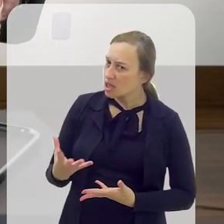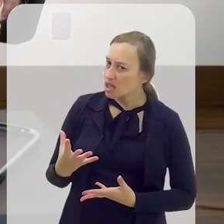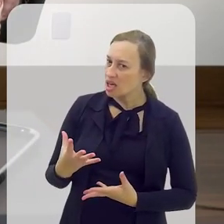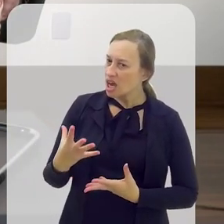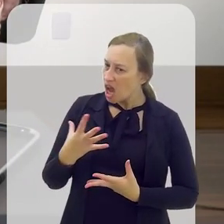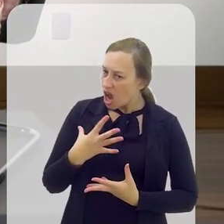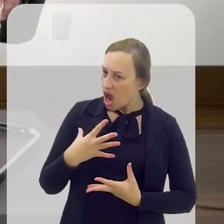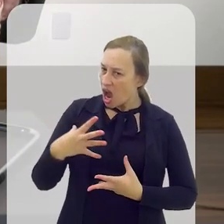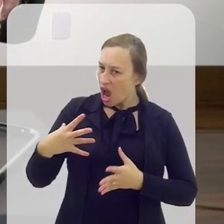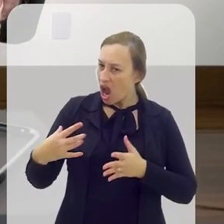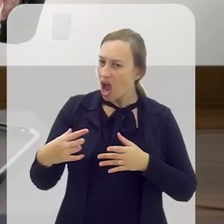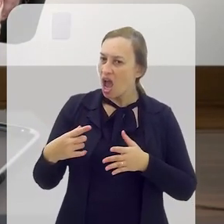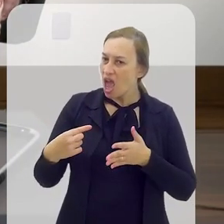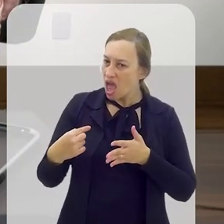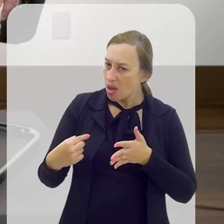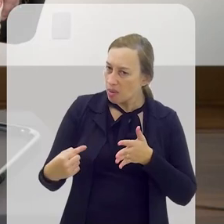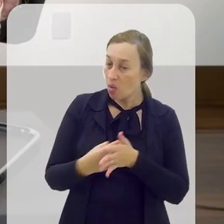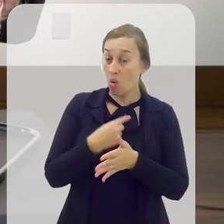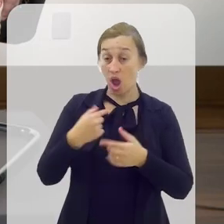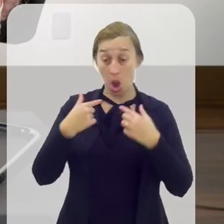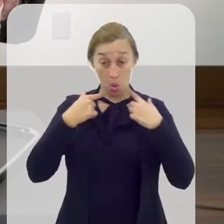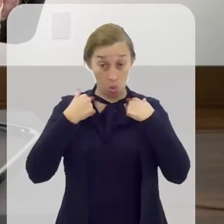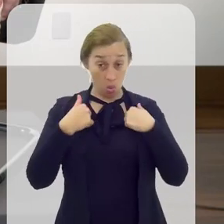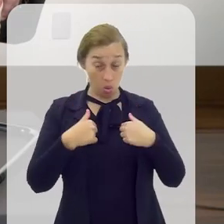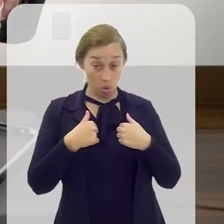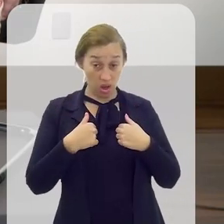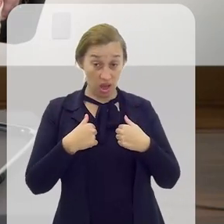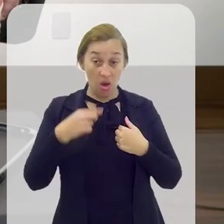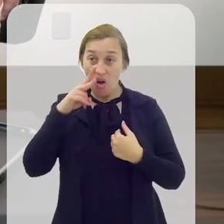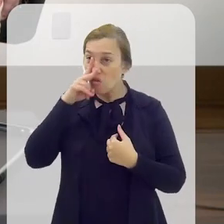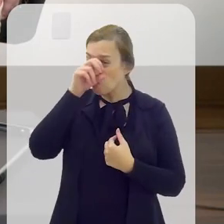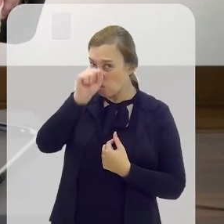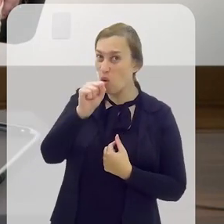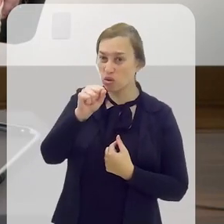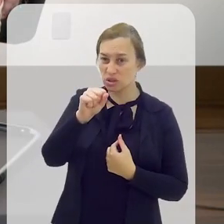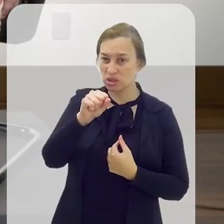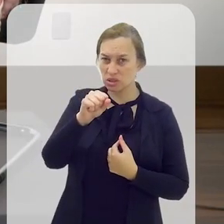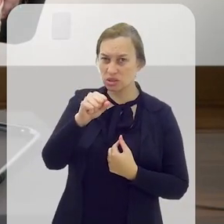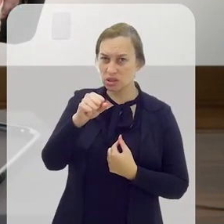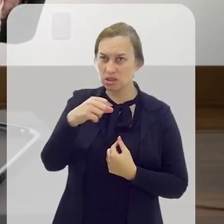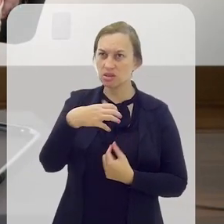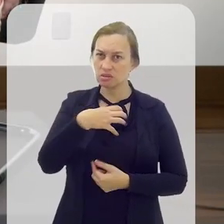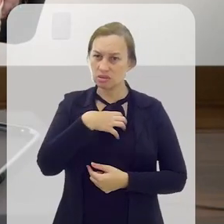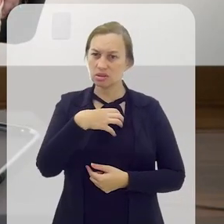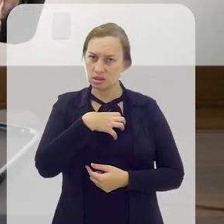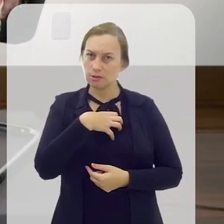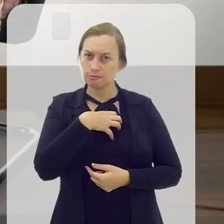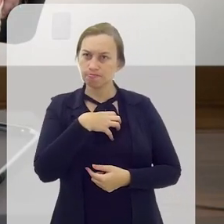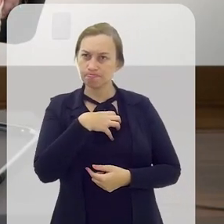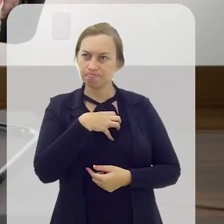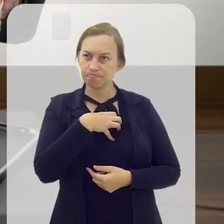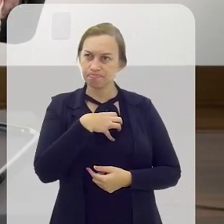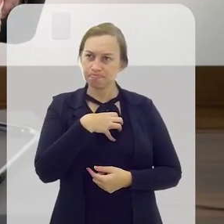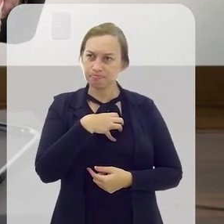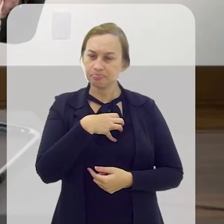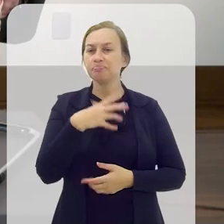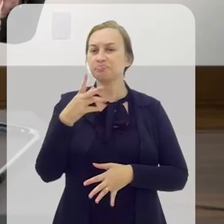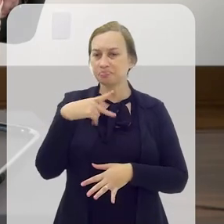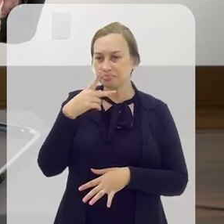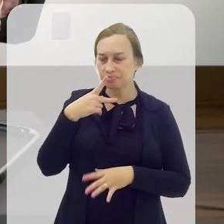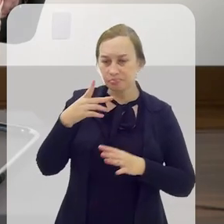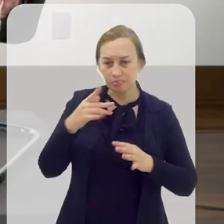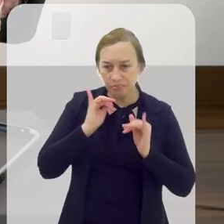pegou. Eu realmente coloquei, mas é uma força, uma força muito grande. É